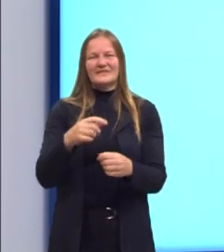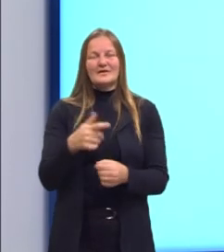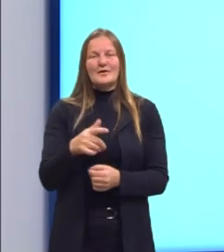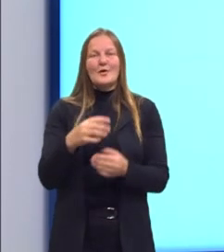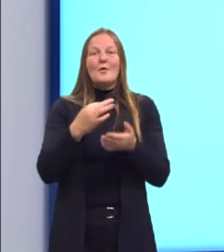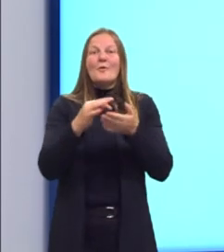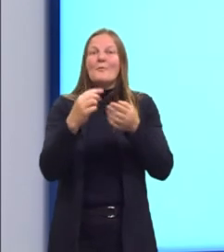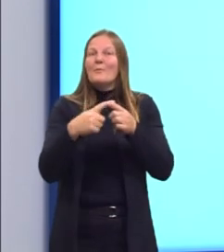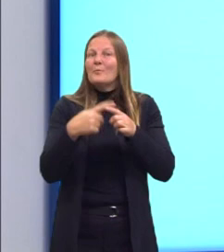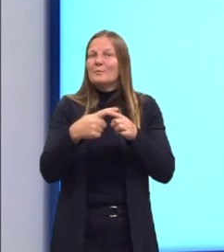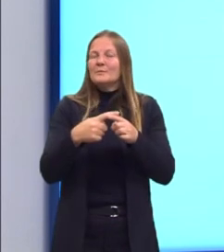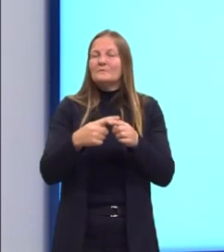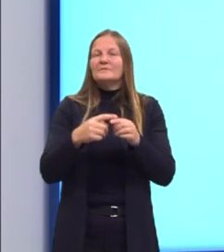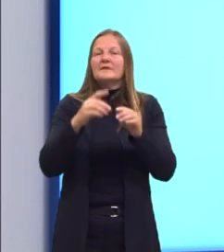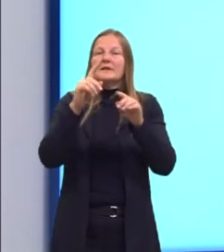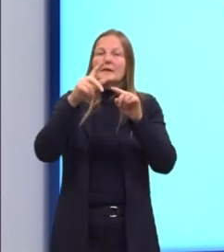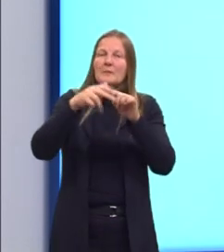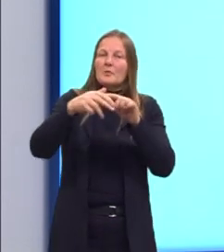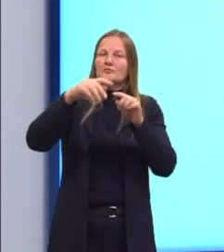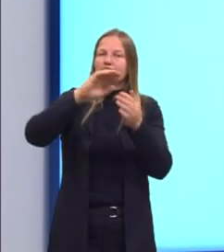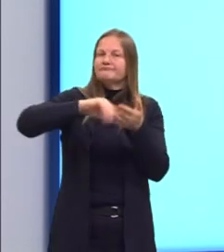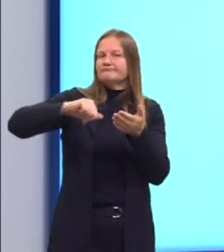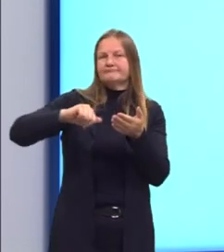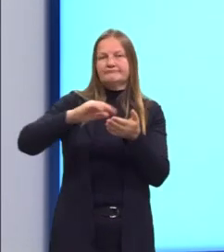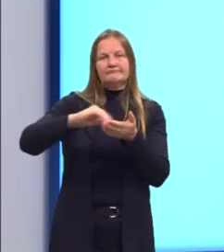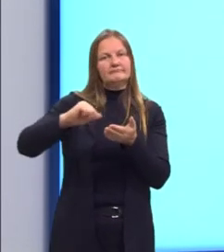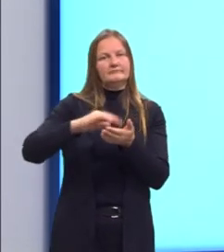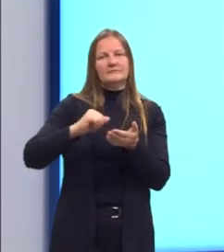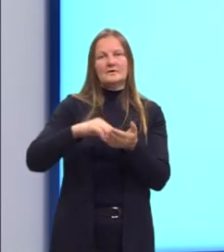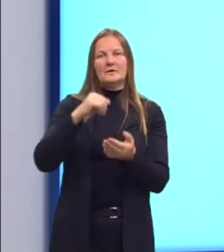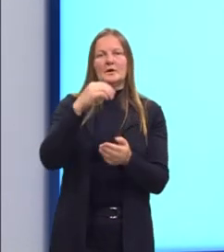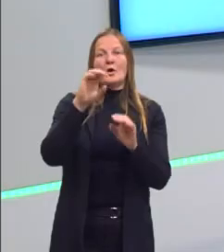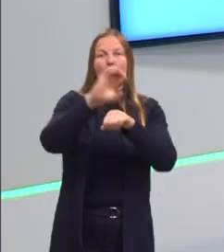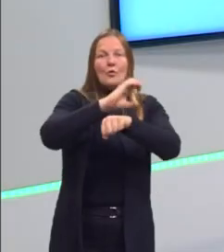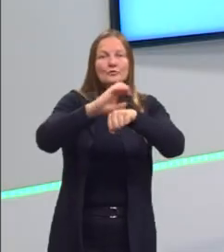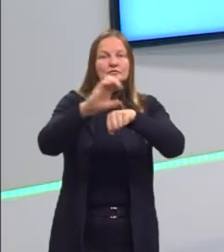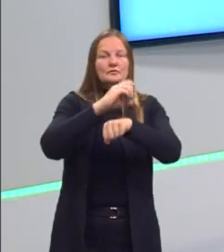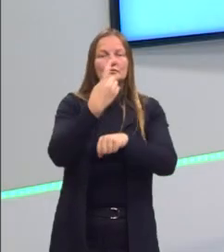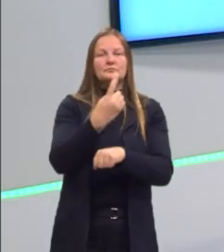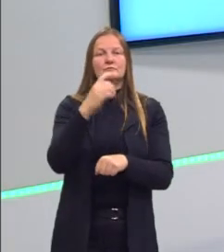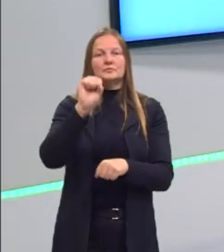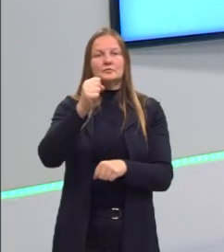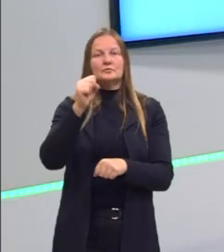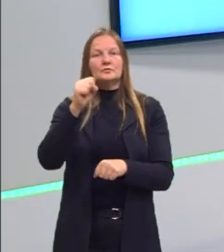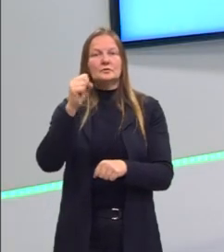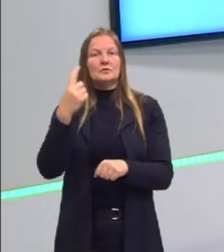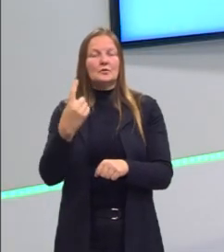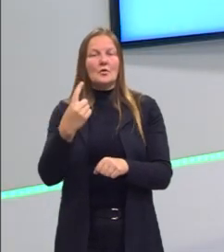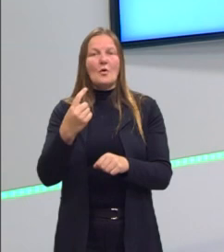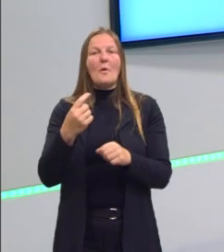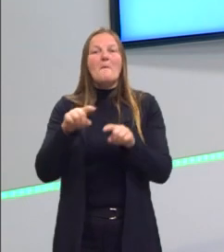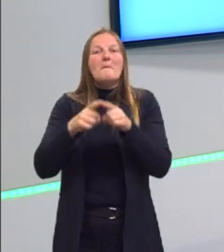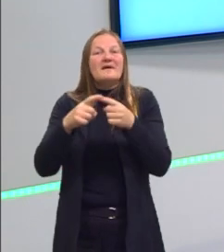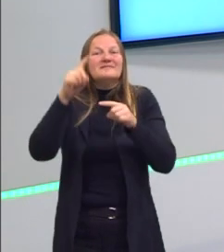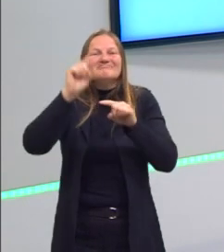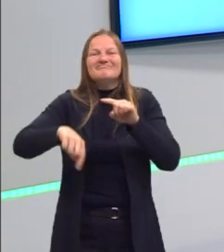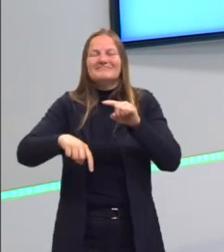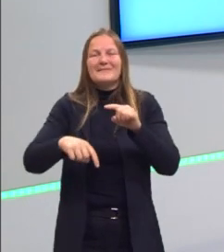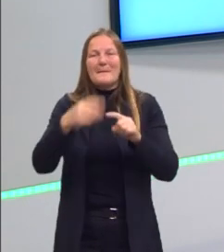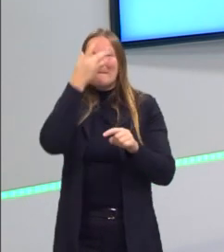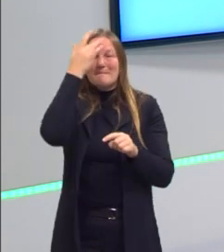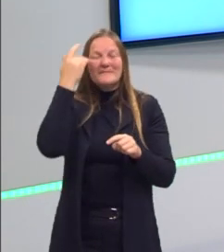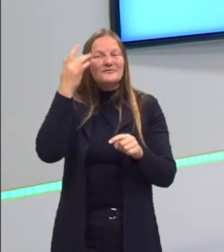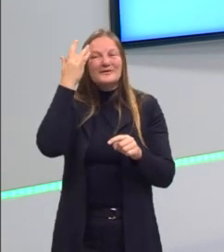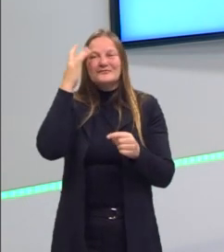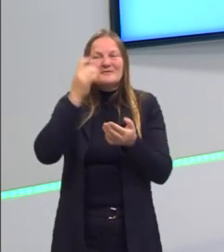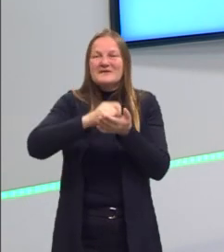essa barreira cai com a Constituição de 1891, mas, como eles ainda proíbem pessoas analfabetas de votar,